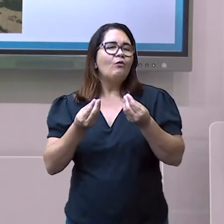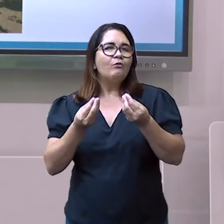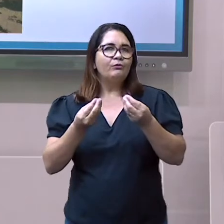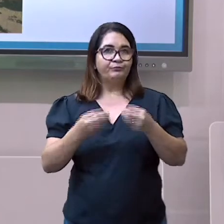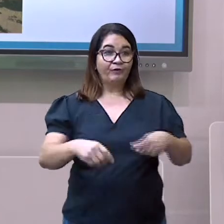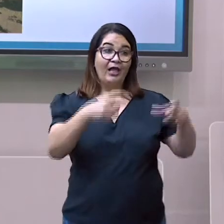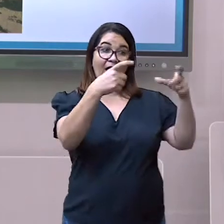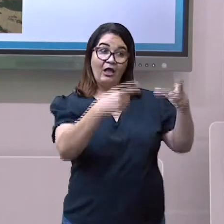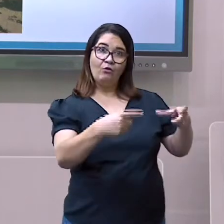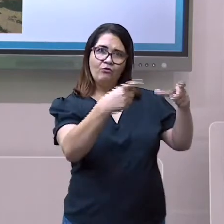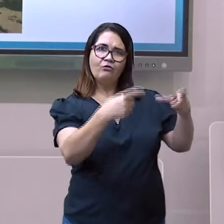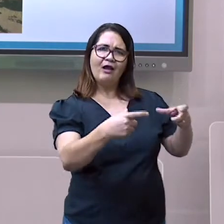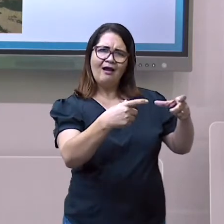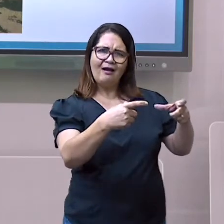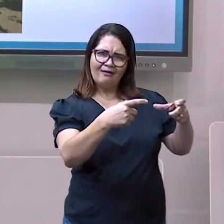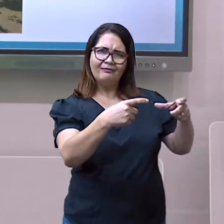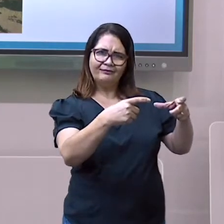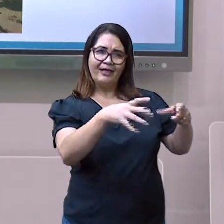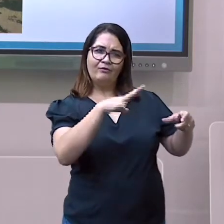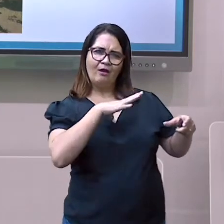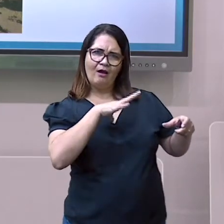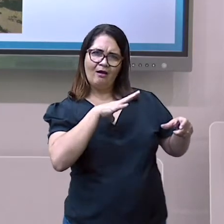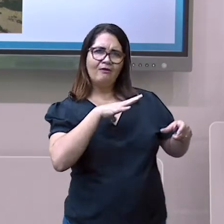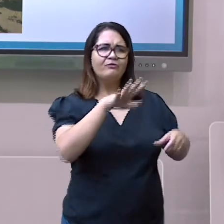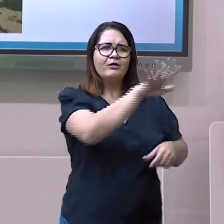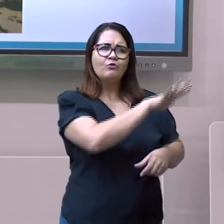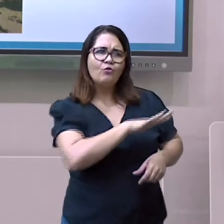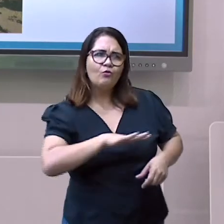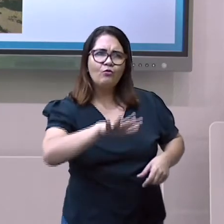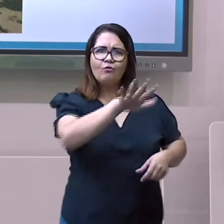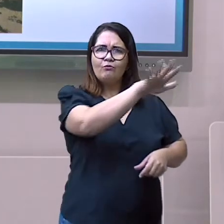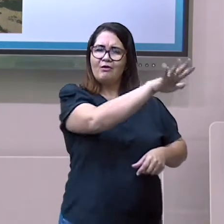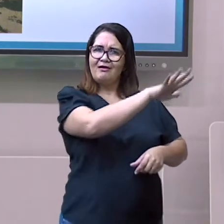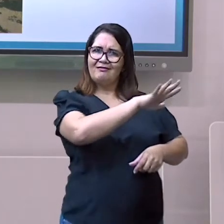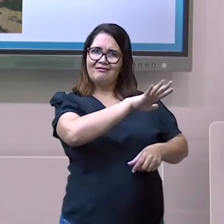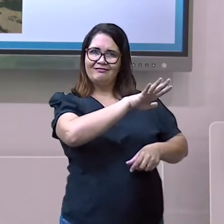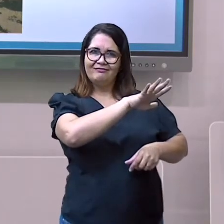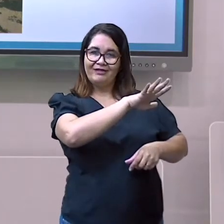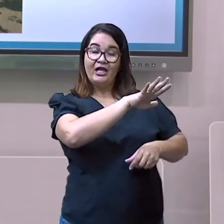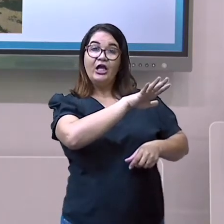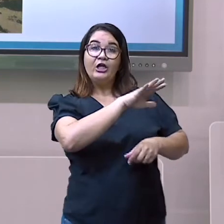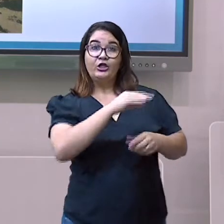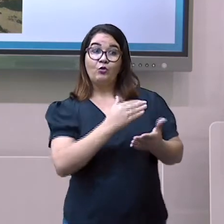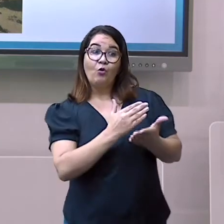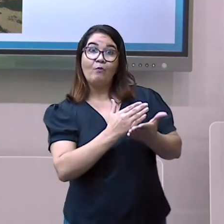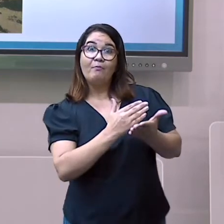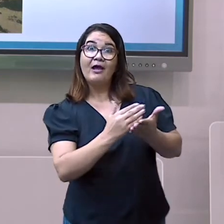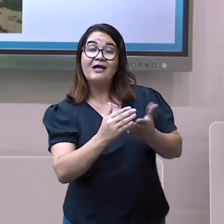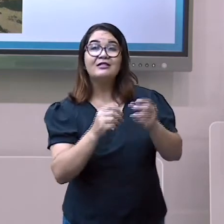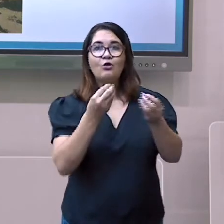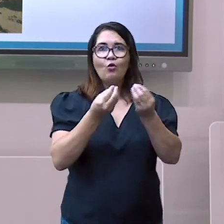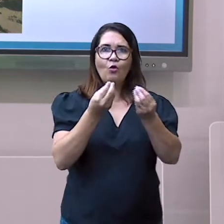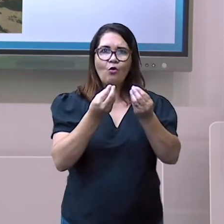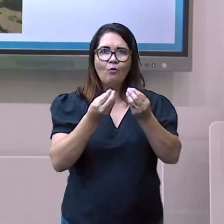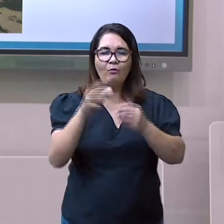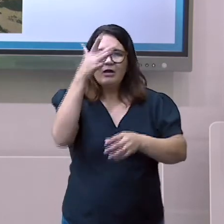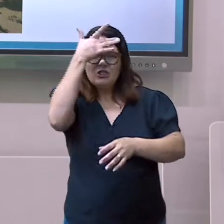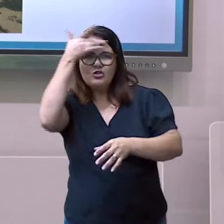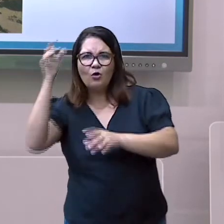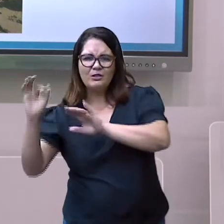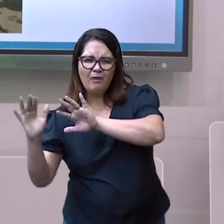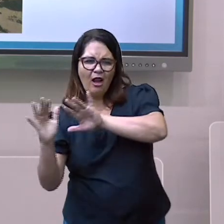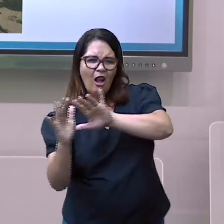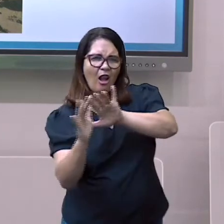nos municípios, que surge a partir da aglomeração de pessoas em um mesmo território.